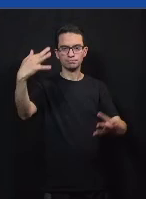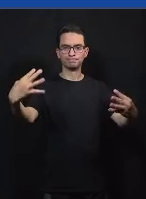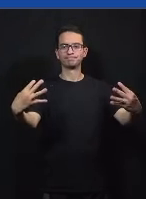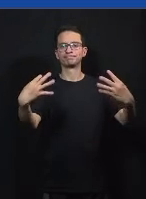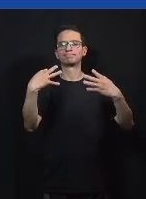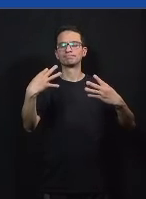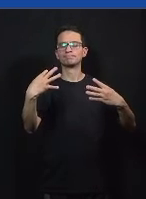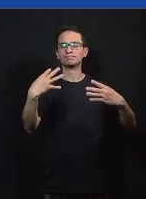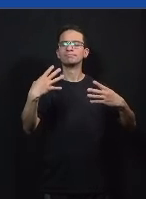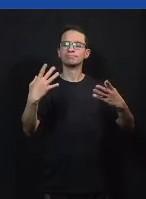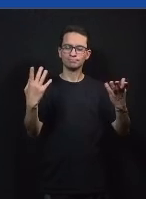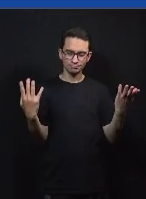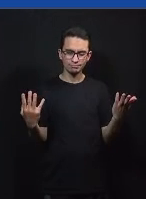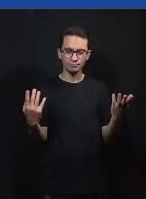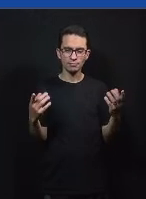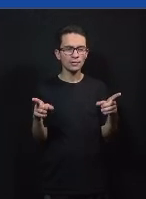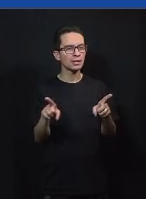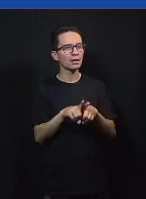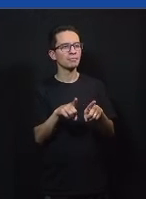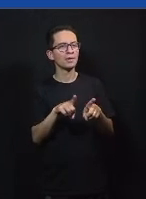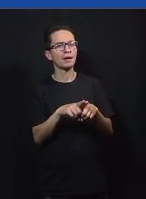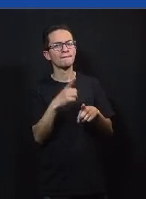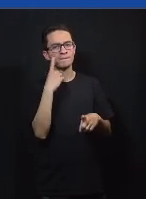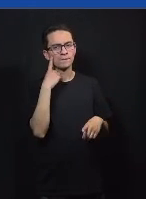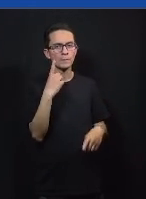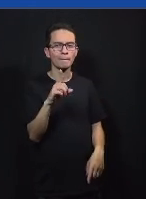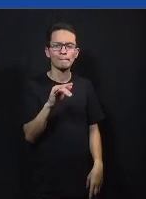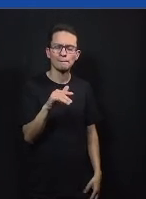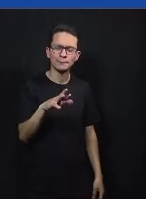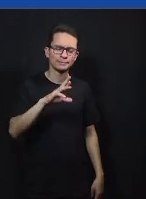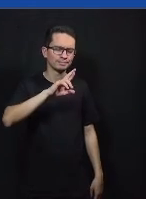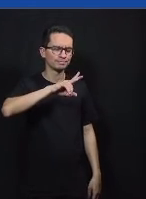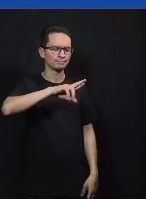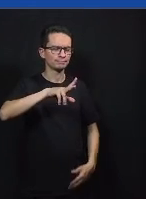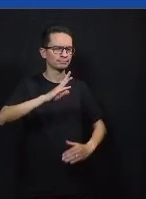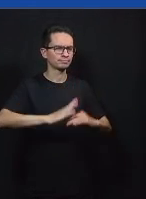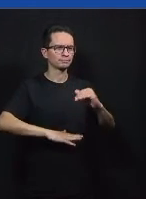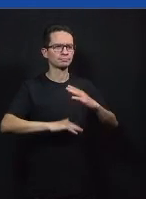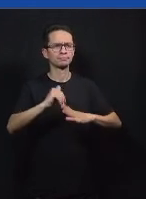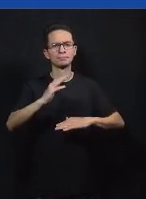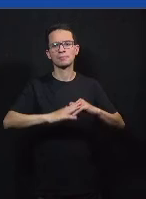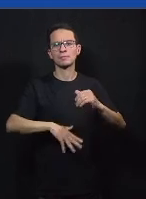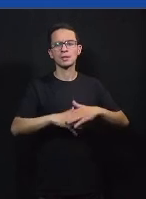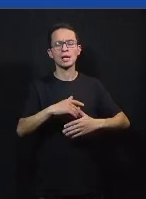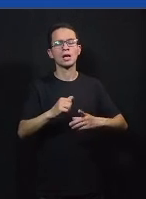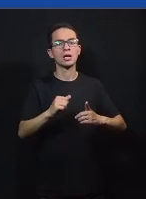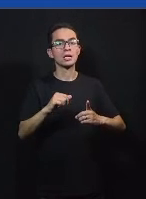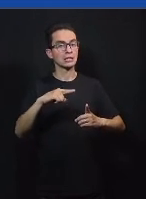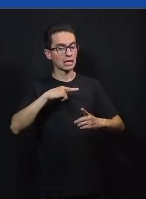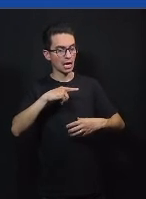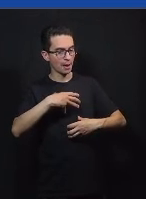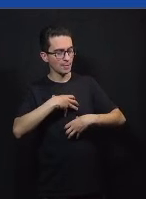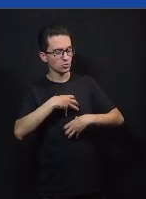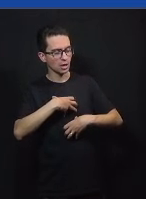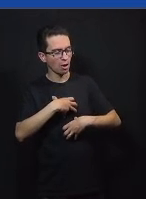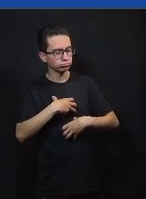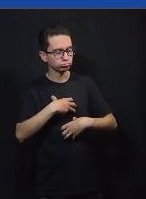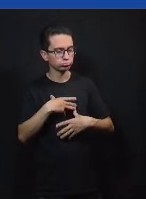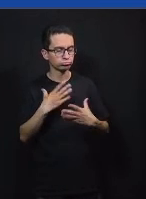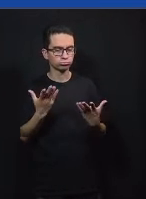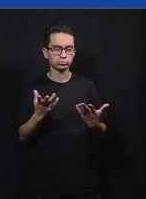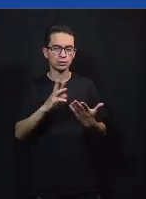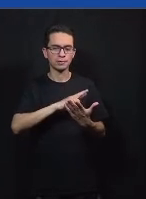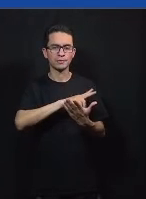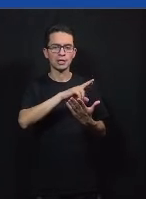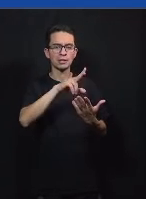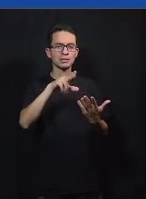com a sua audiência você tem que quem é a sua audiência tem uma série de habilidades socioemocionais e intelectuais também que os alunos podem desenvolver através